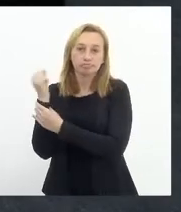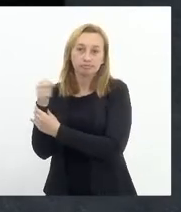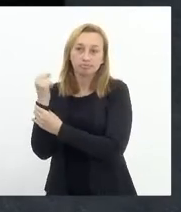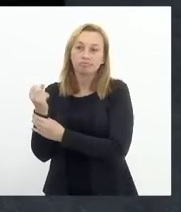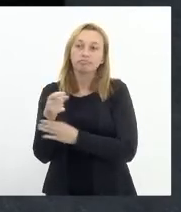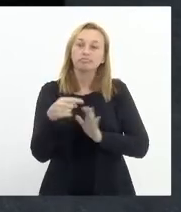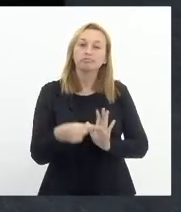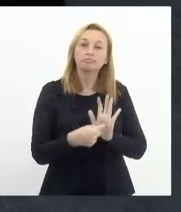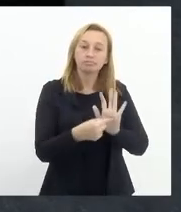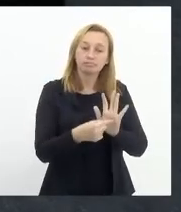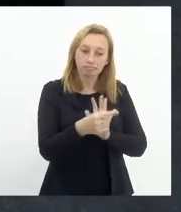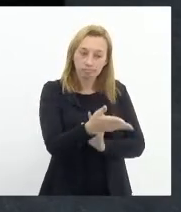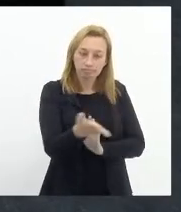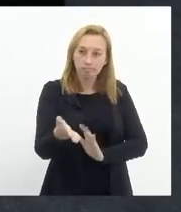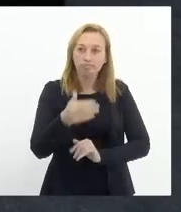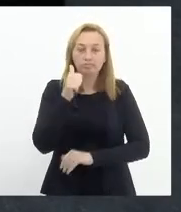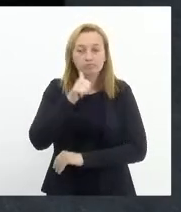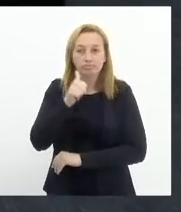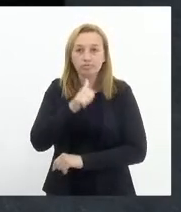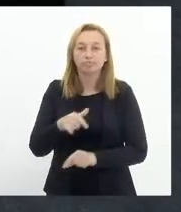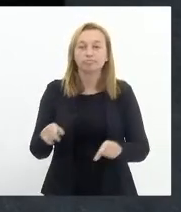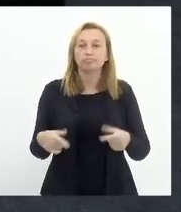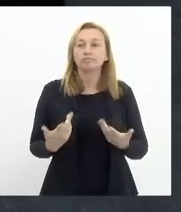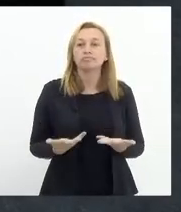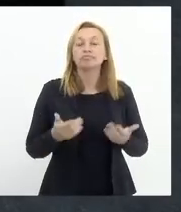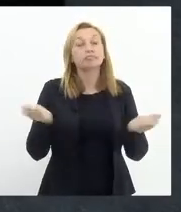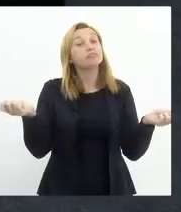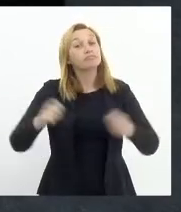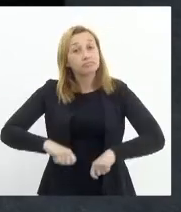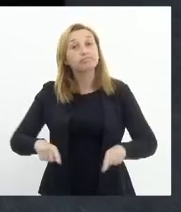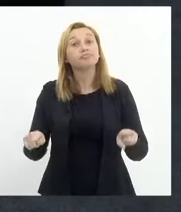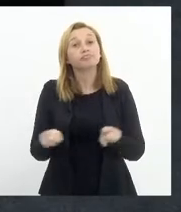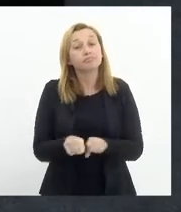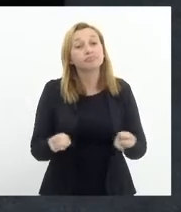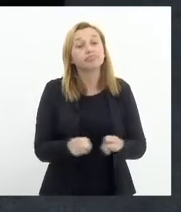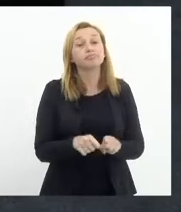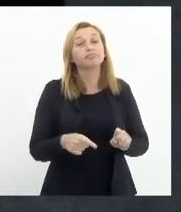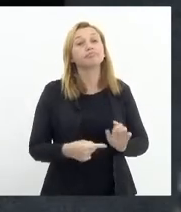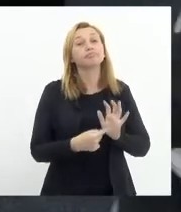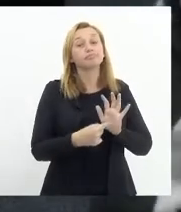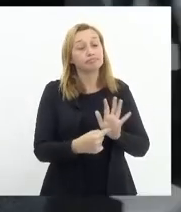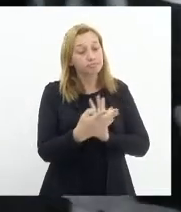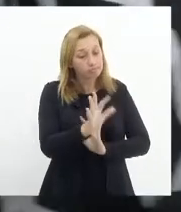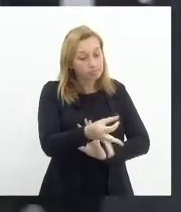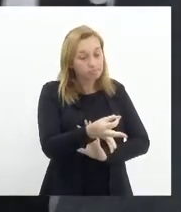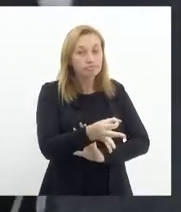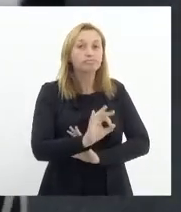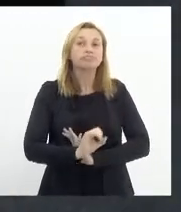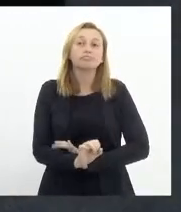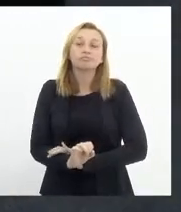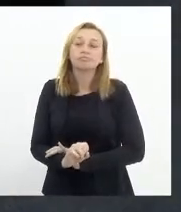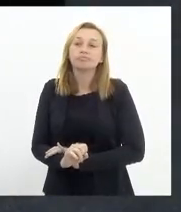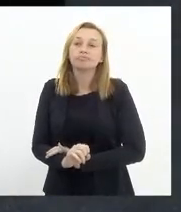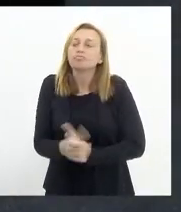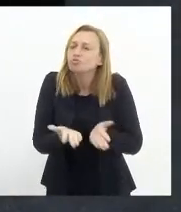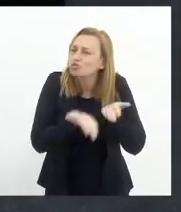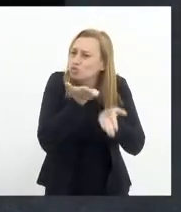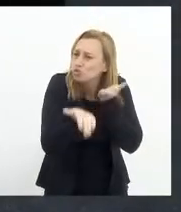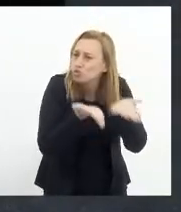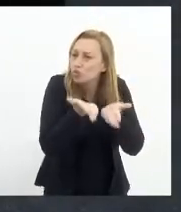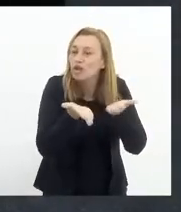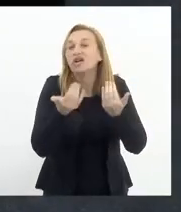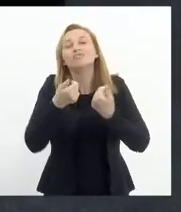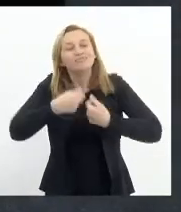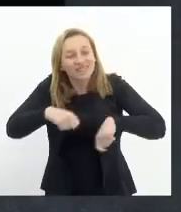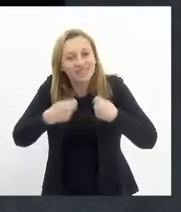mulheres, assim, possibilitando para elas minimamente o cuidado que se